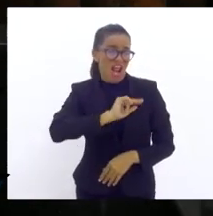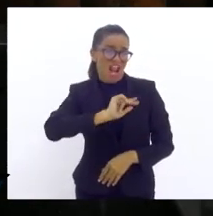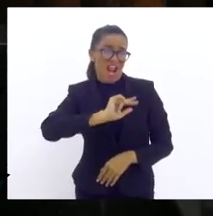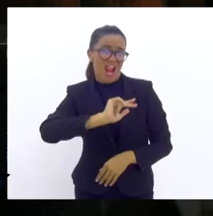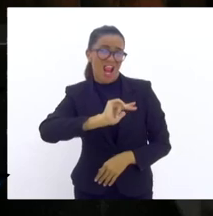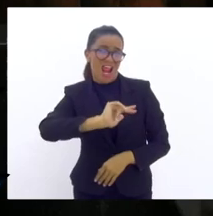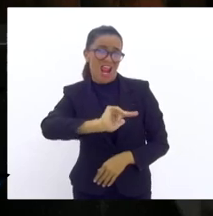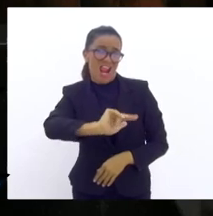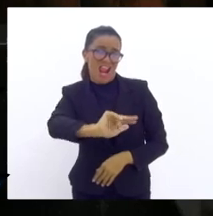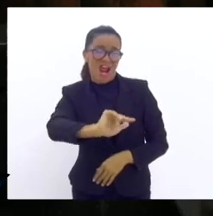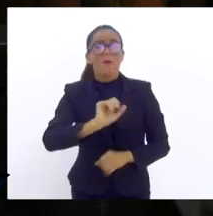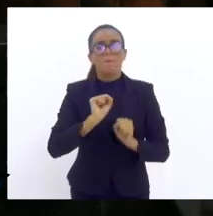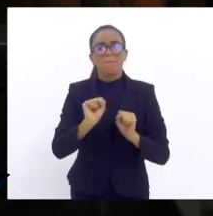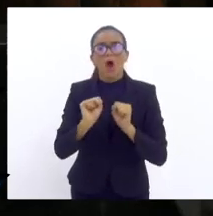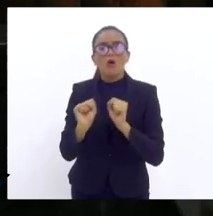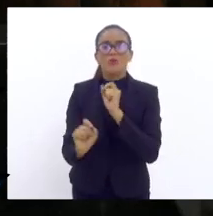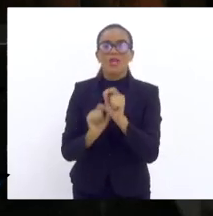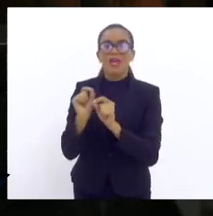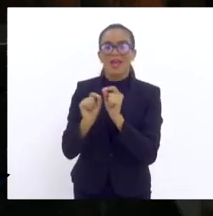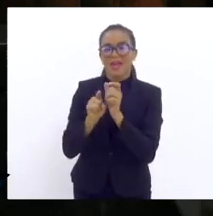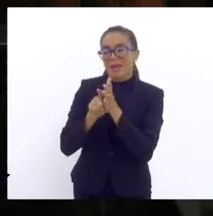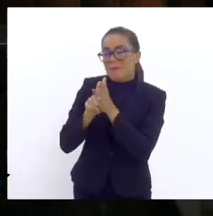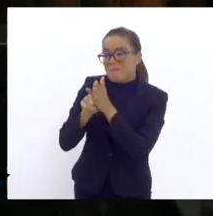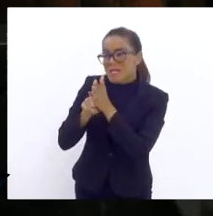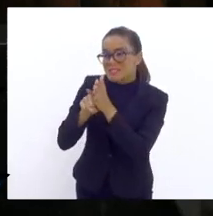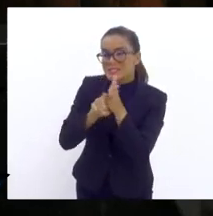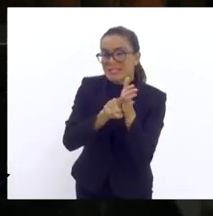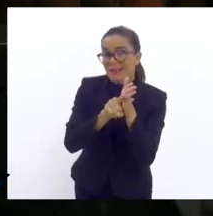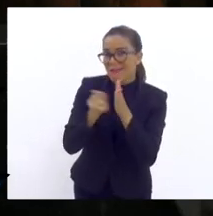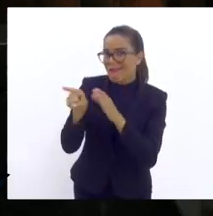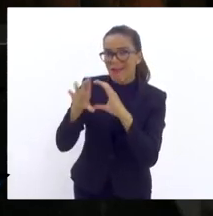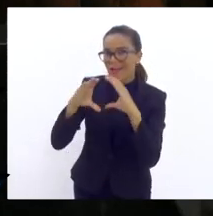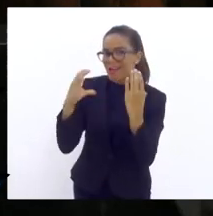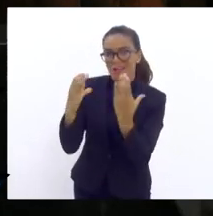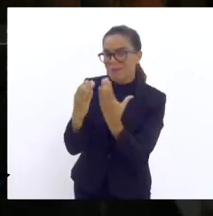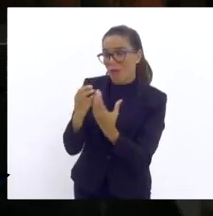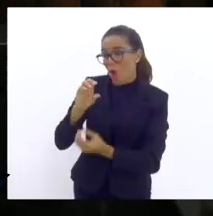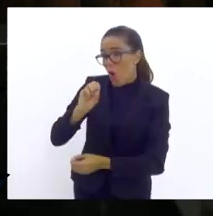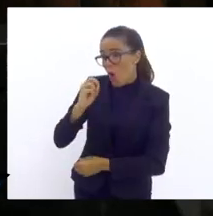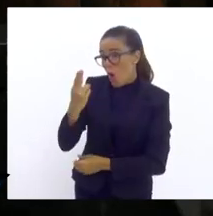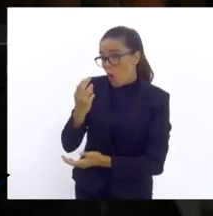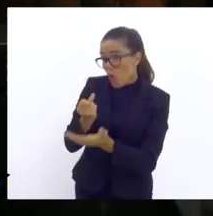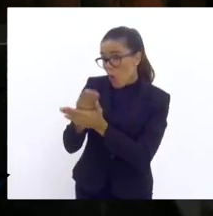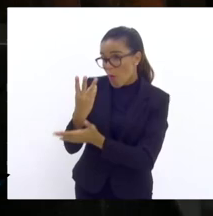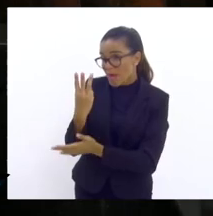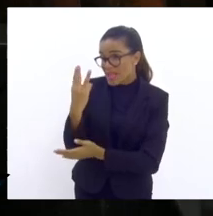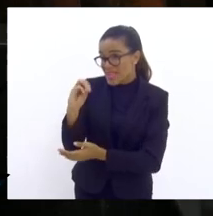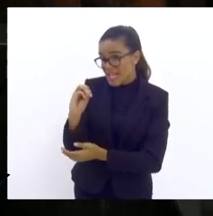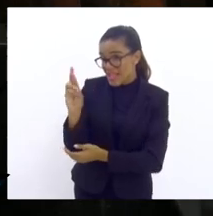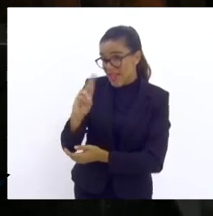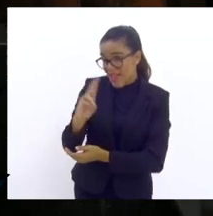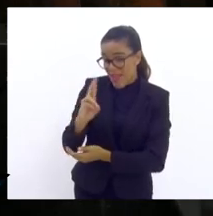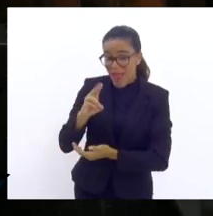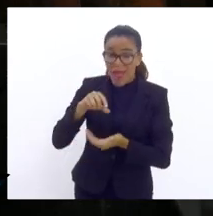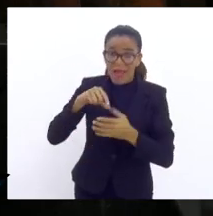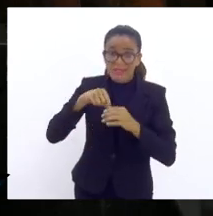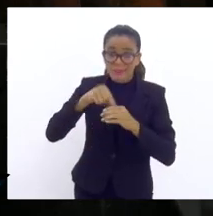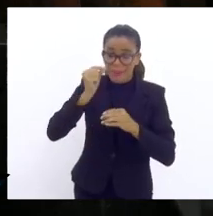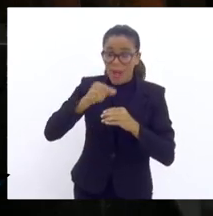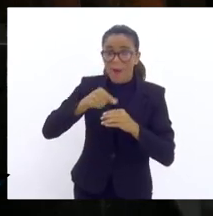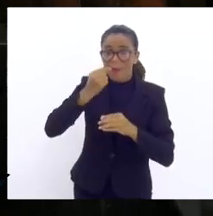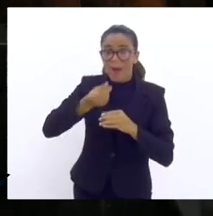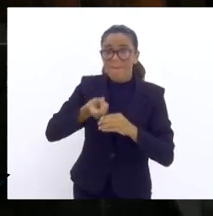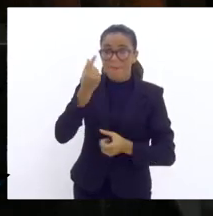pode andar pechinchar no Maracanã ou é a pipoca 30 ou não come pipoca.